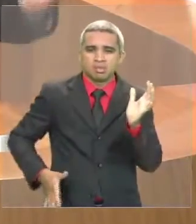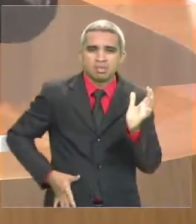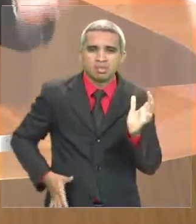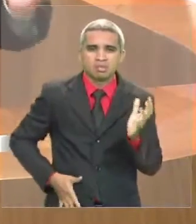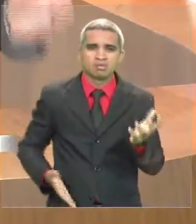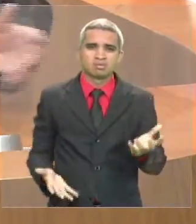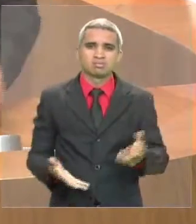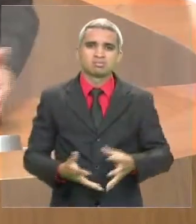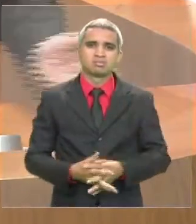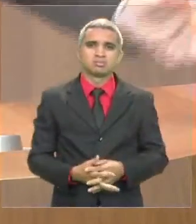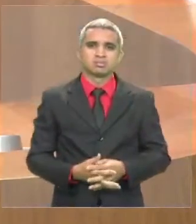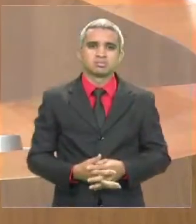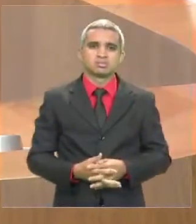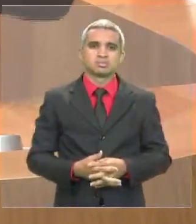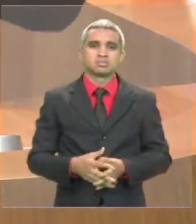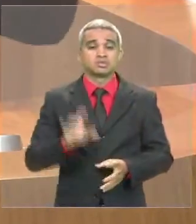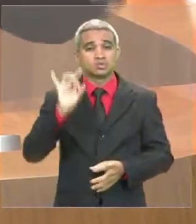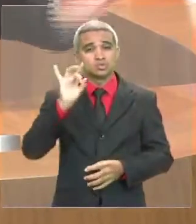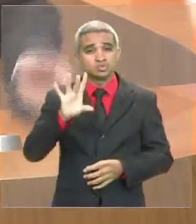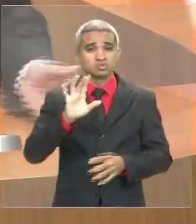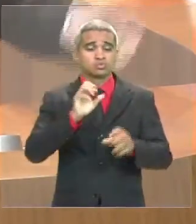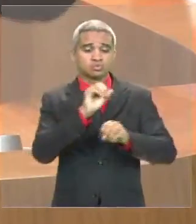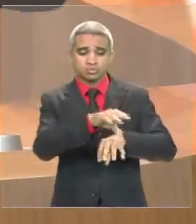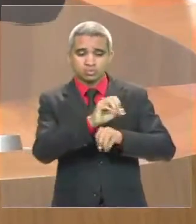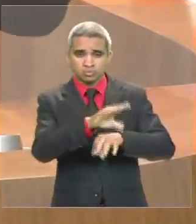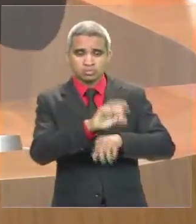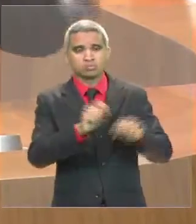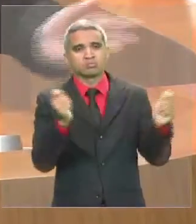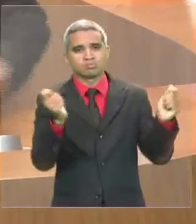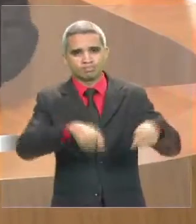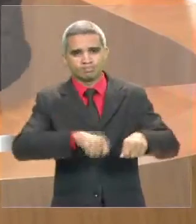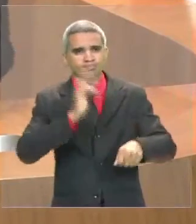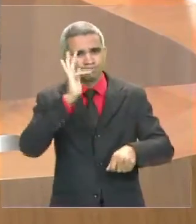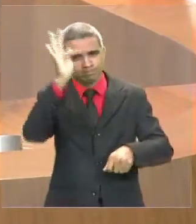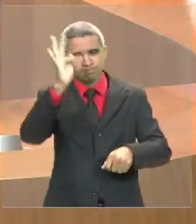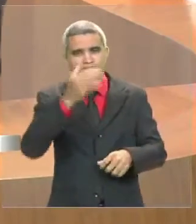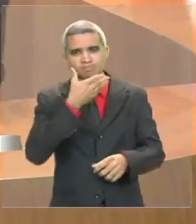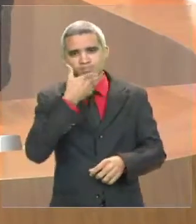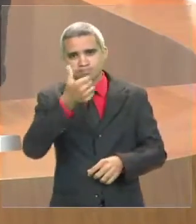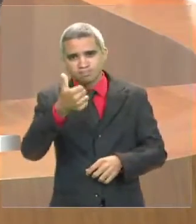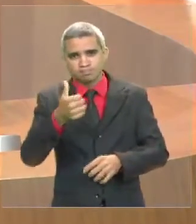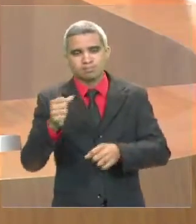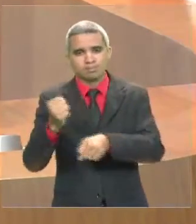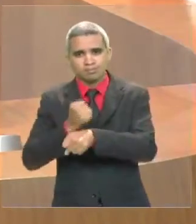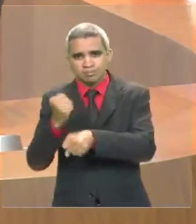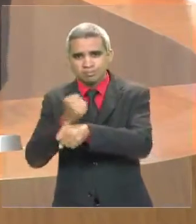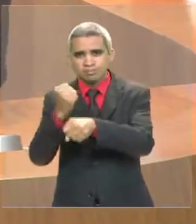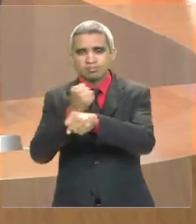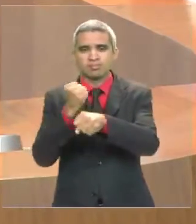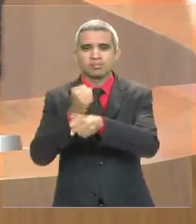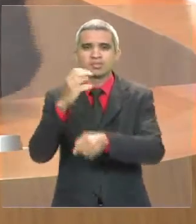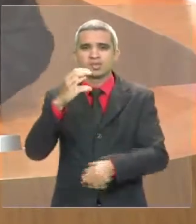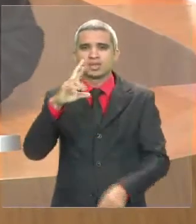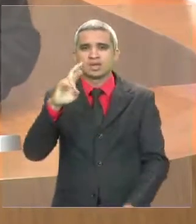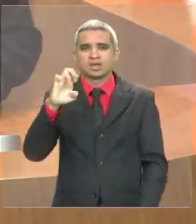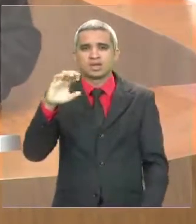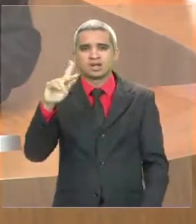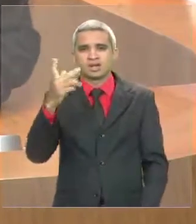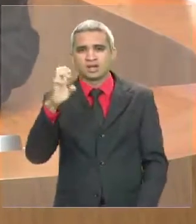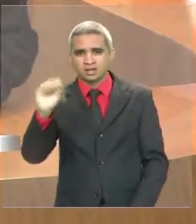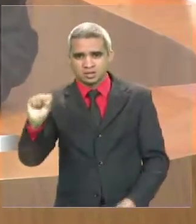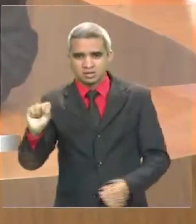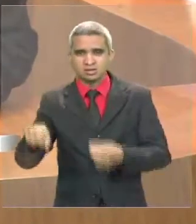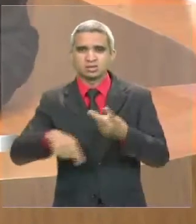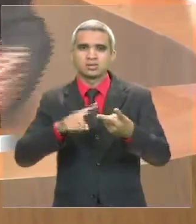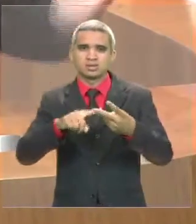organizado. através da educação, construção de creches, construção de escolas e a fomentação e a geração de emprego e renda.